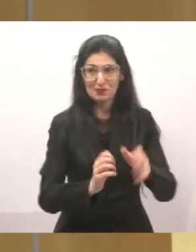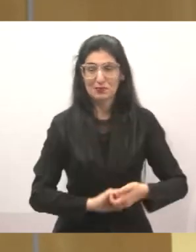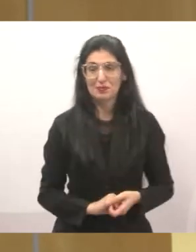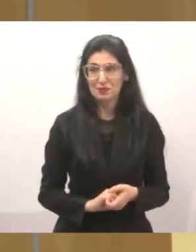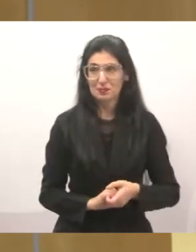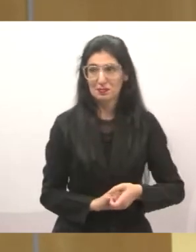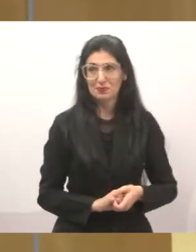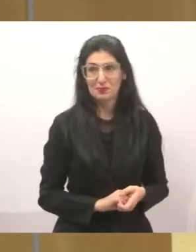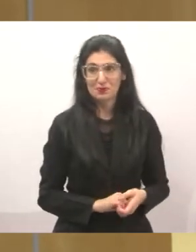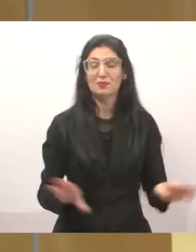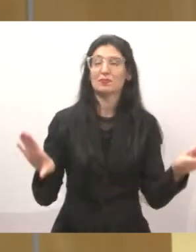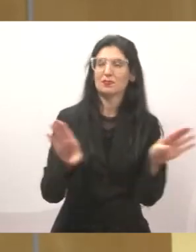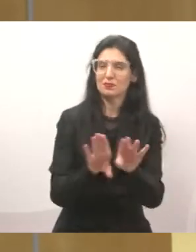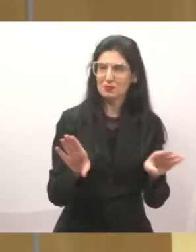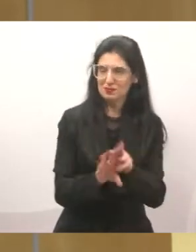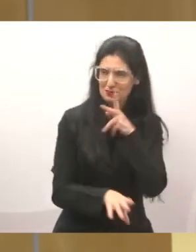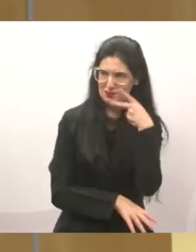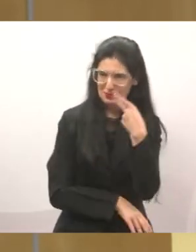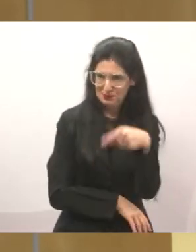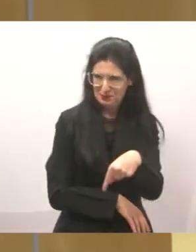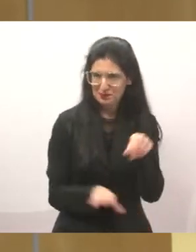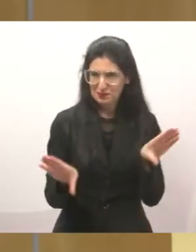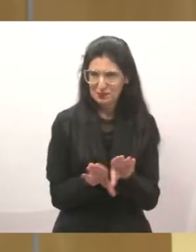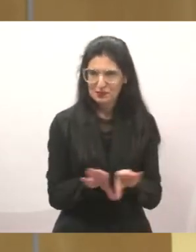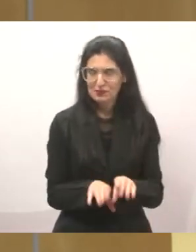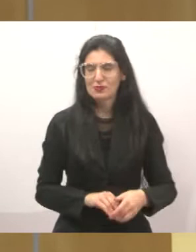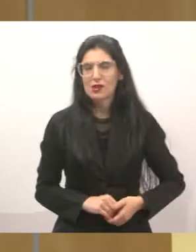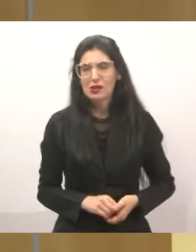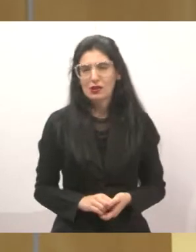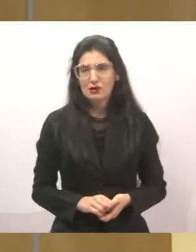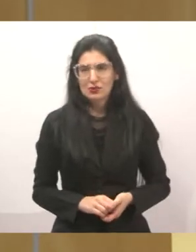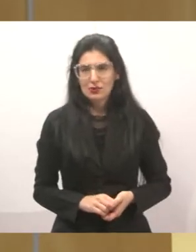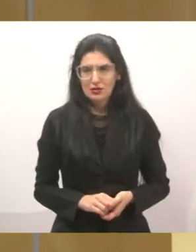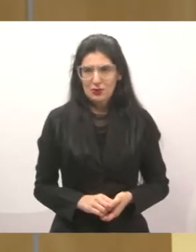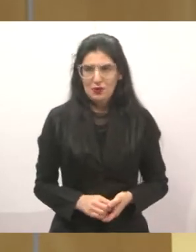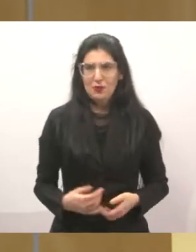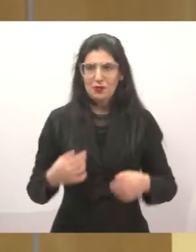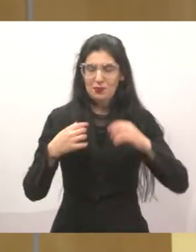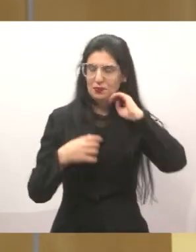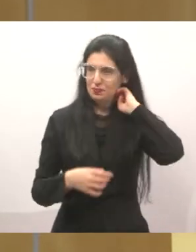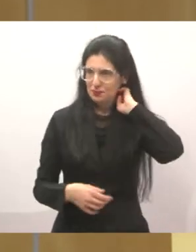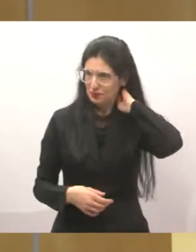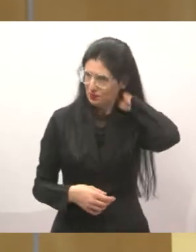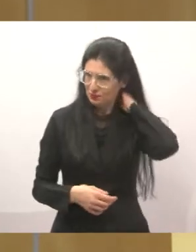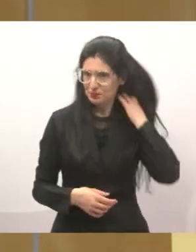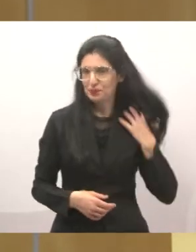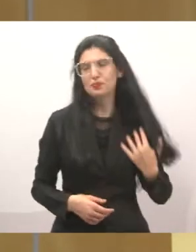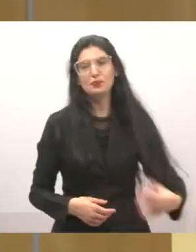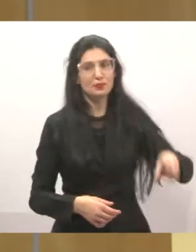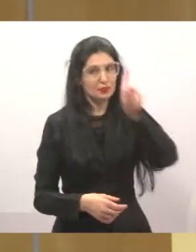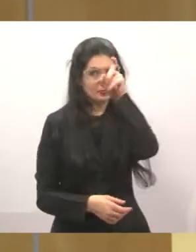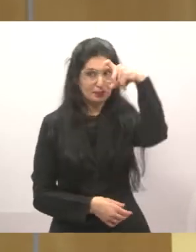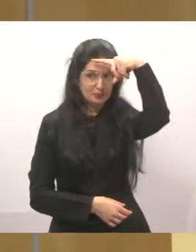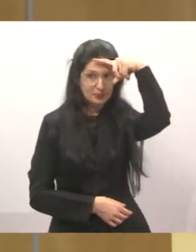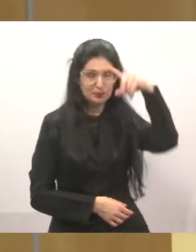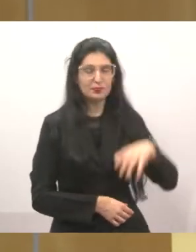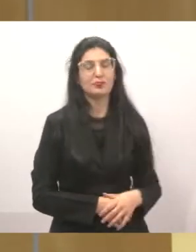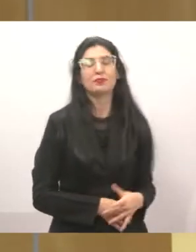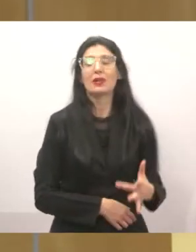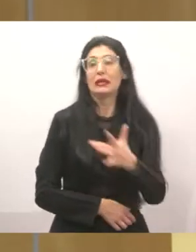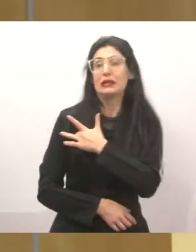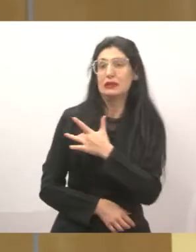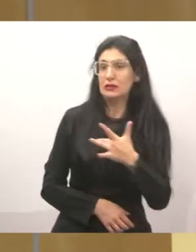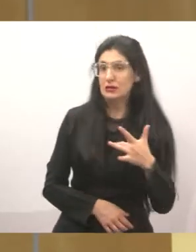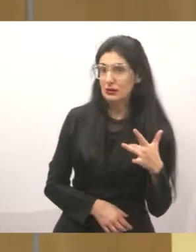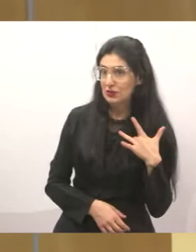Eu não posso deixar de cobrar aqui também e falar em relação da saúde. A saúde,